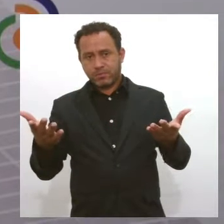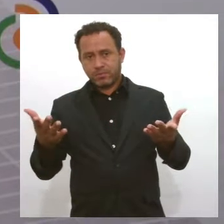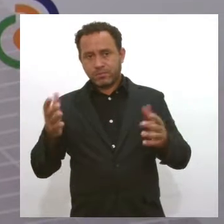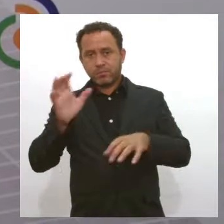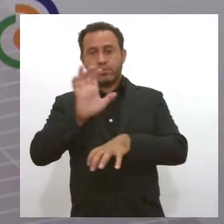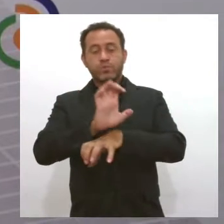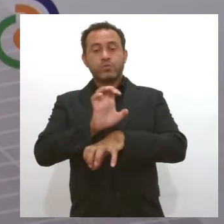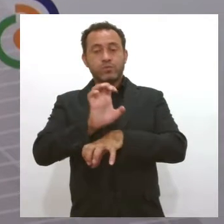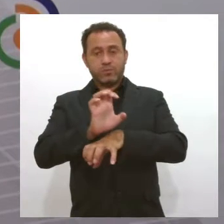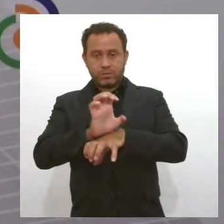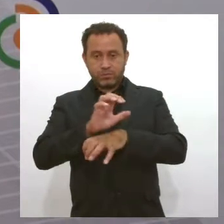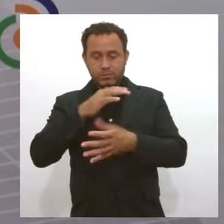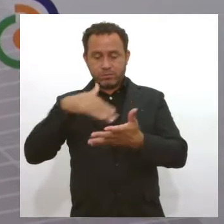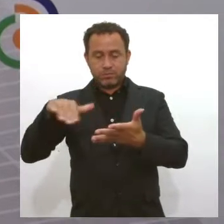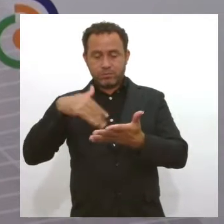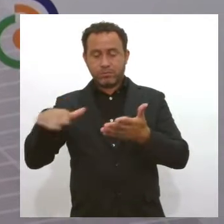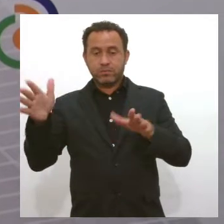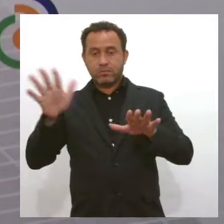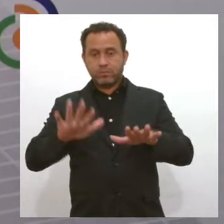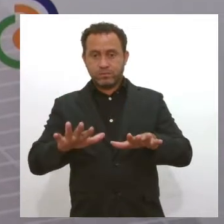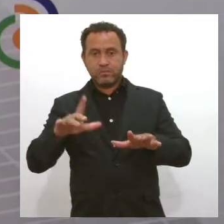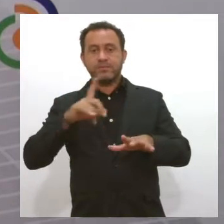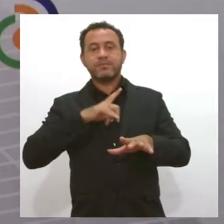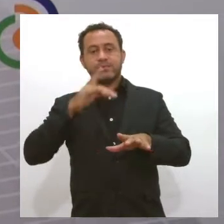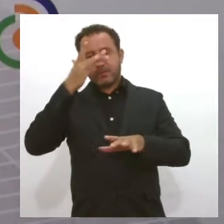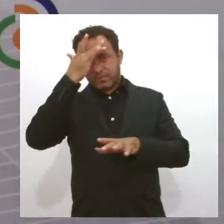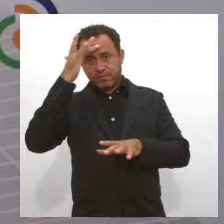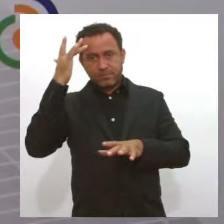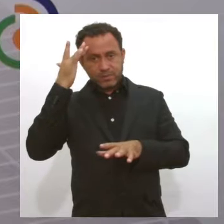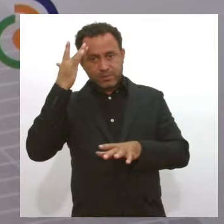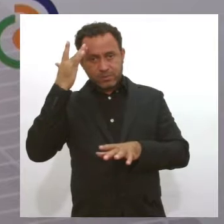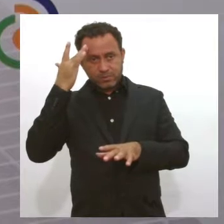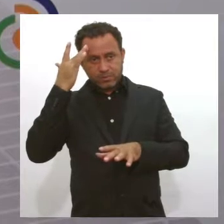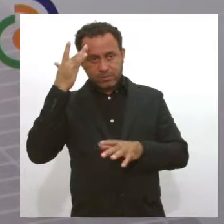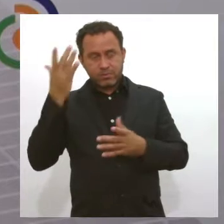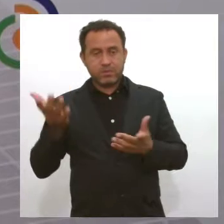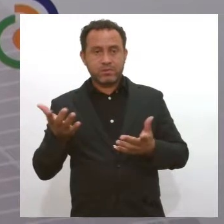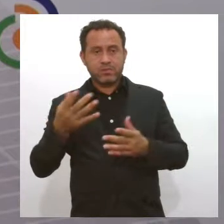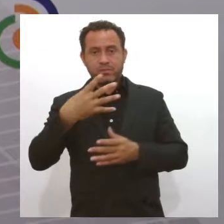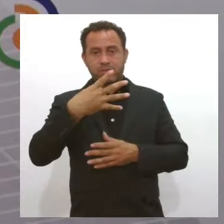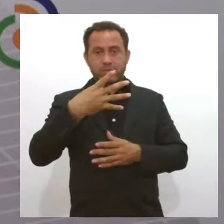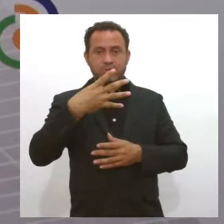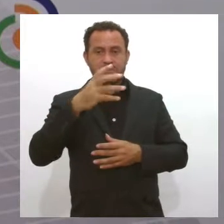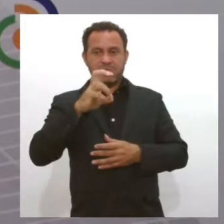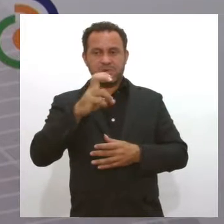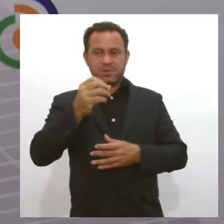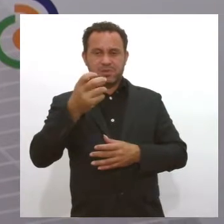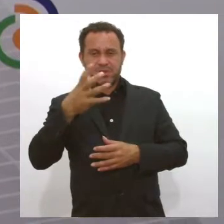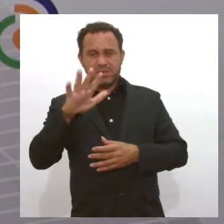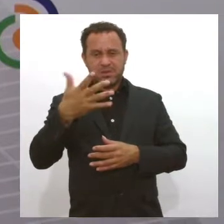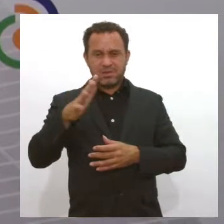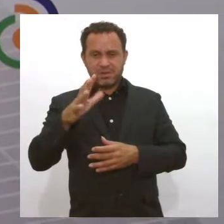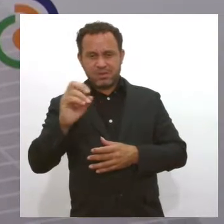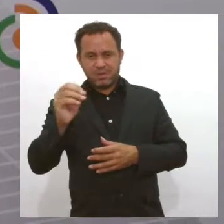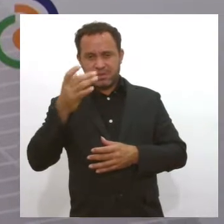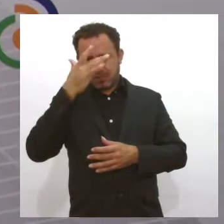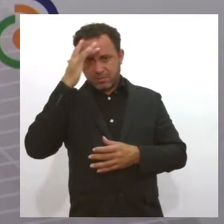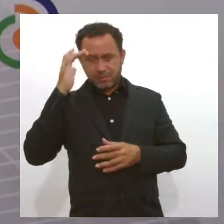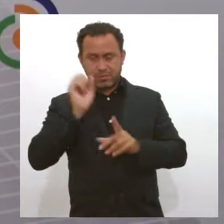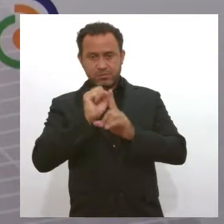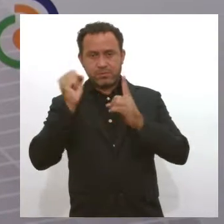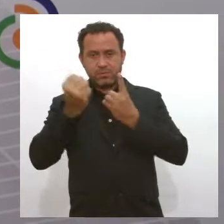o Estado, através da Secretaria de Inclusão, também tem pessoas, em torno de 400 ou 500 pessoas, no aluguel social,